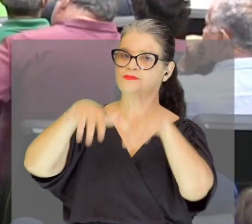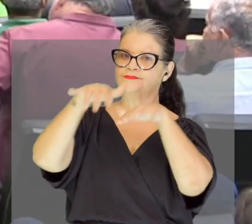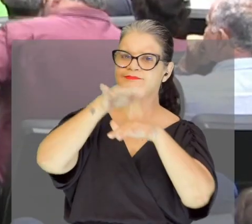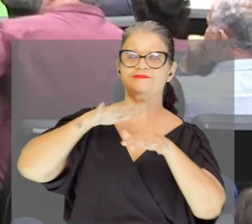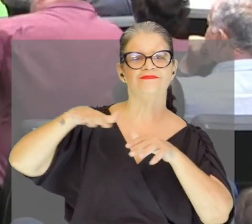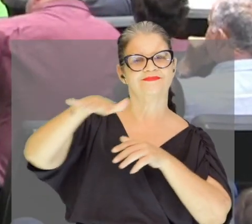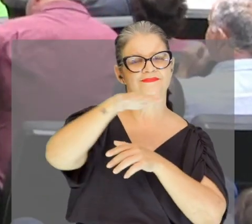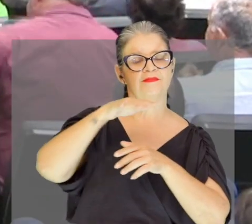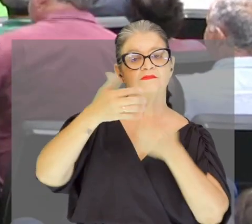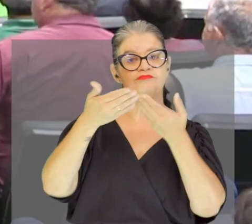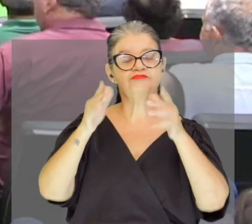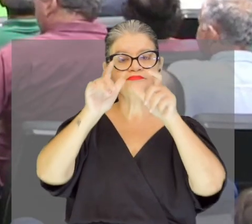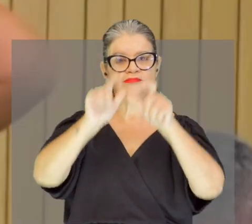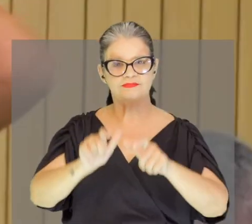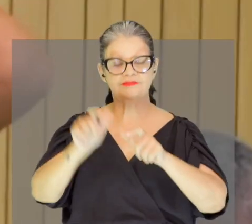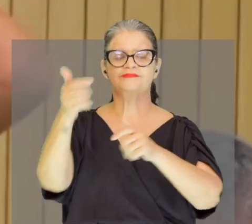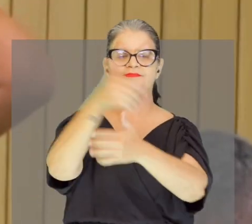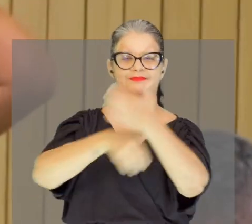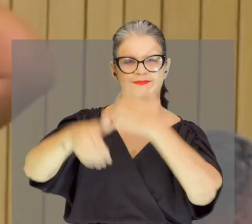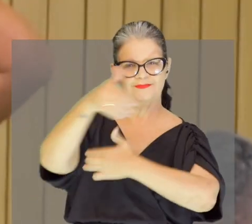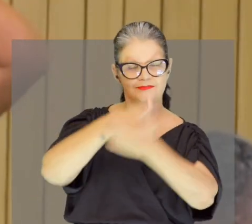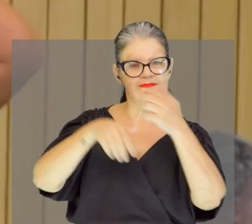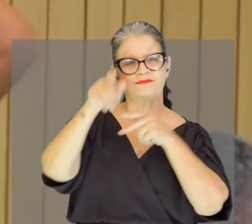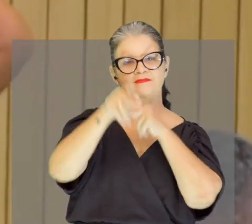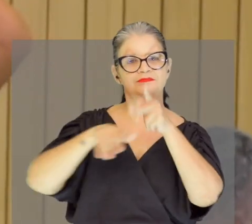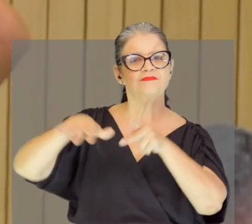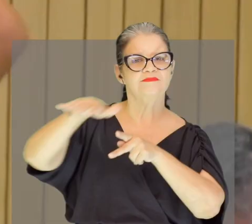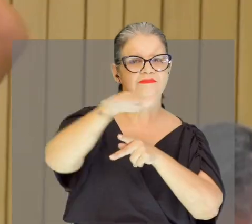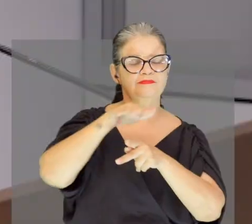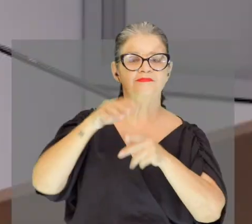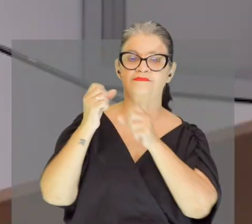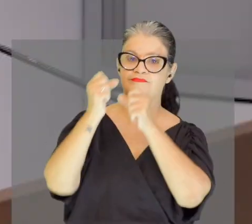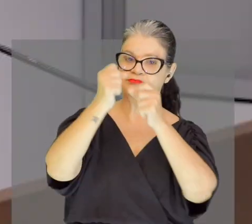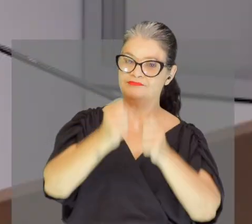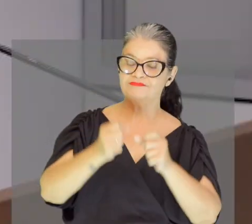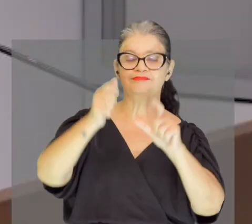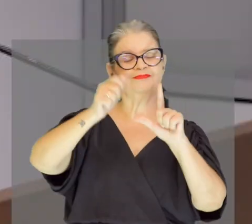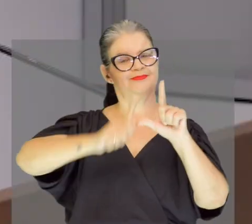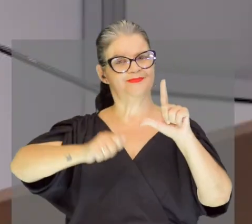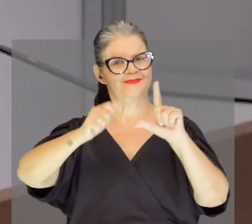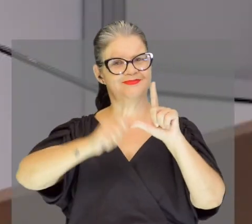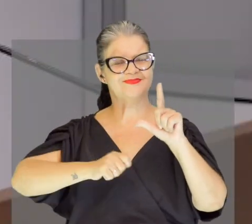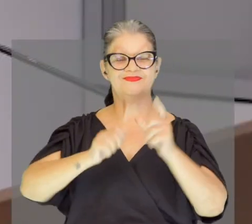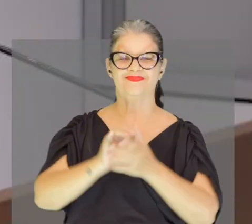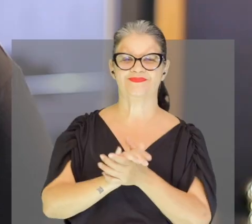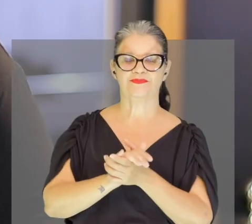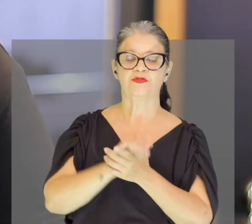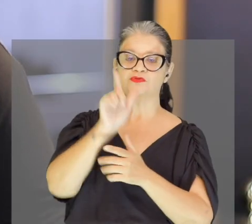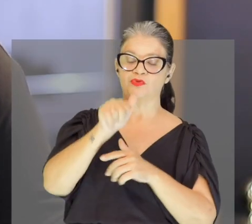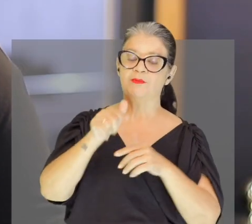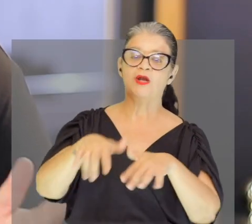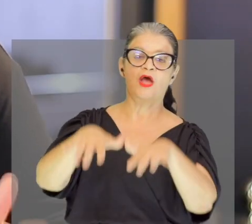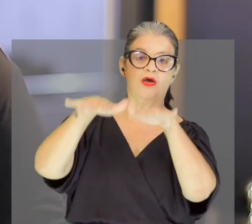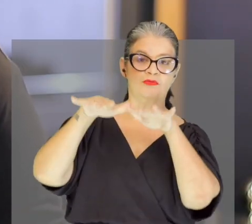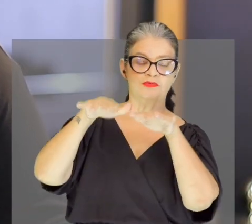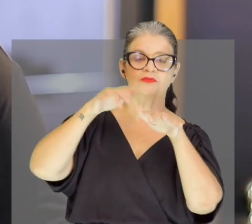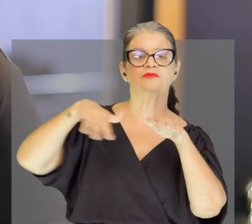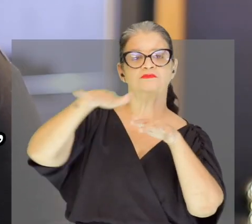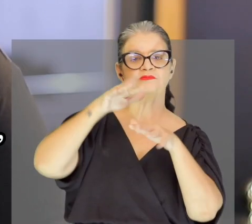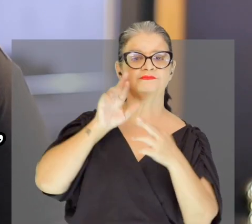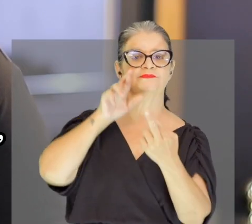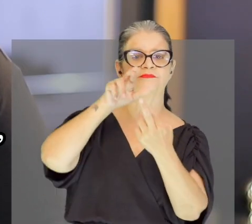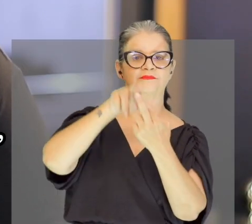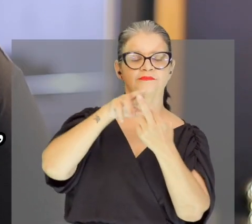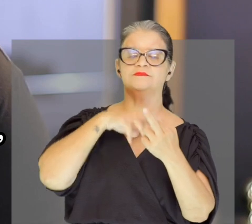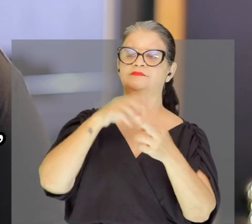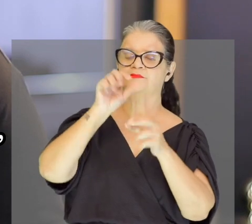as audiências públicas abrem espaço para participação popular no poder legislativo. São nas audiências públicas